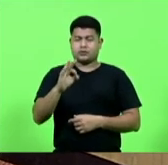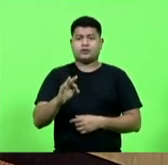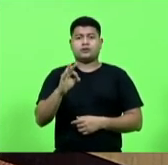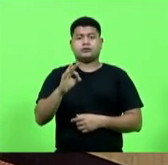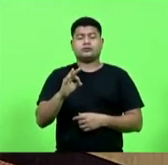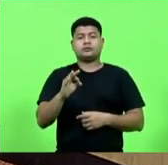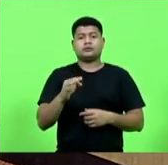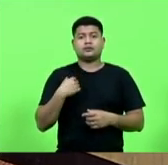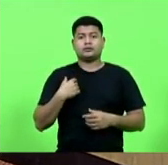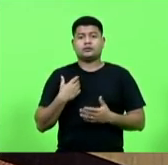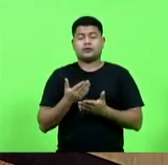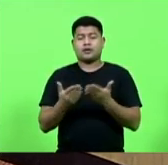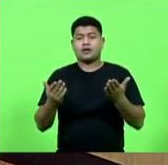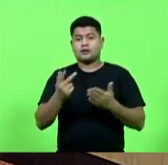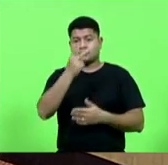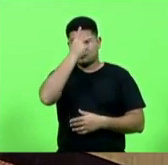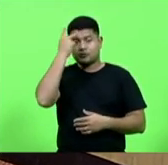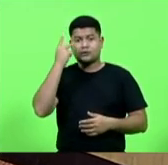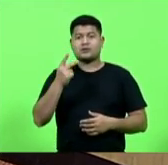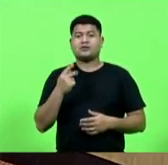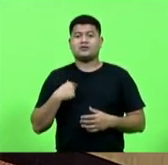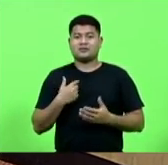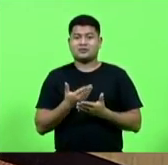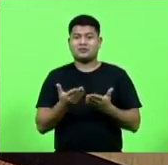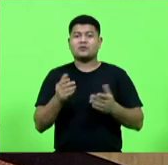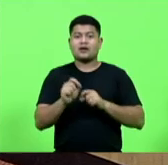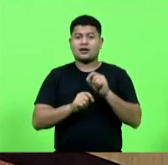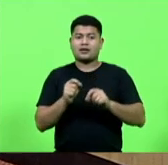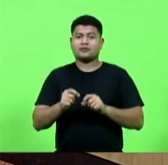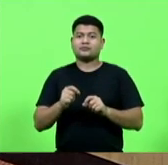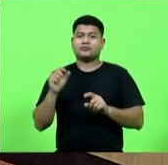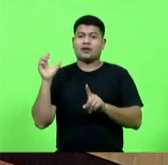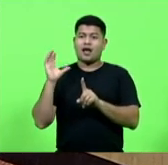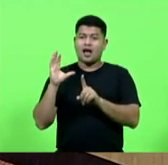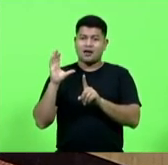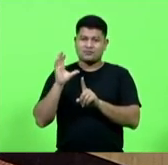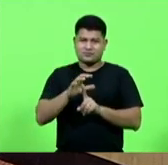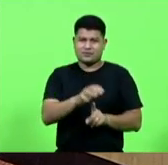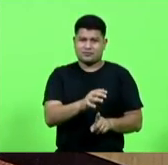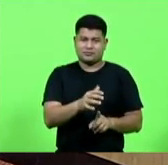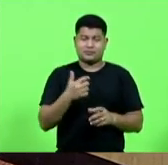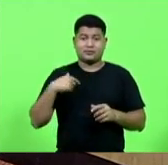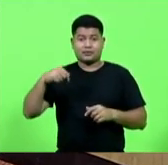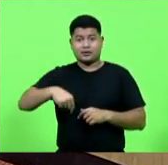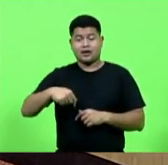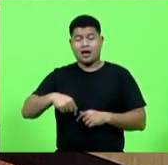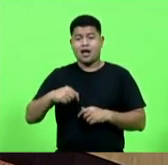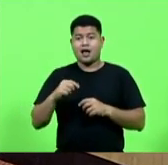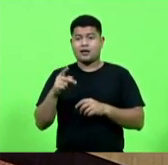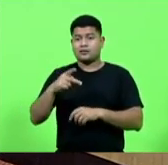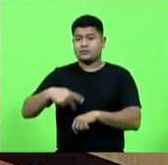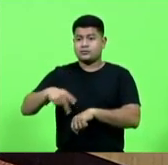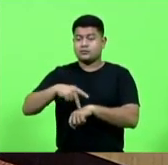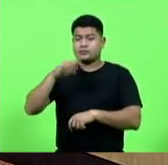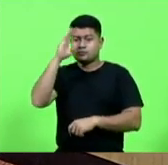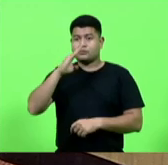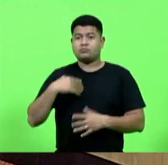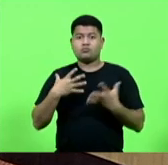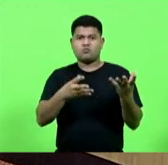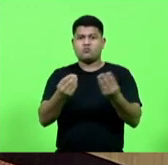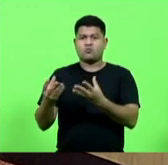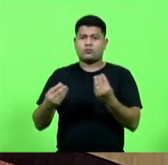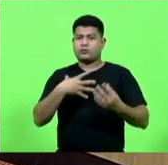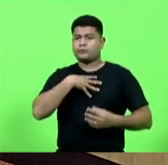pessoas em situação de mendicância, tendo em vista que, no nosso país, os homens se suicidam de